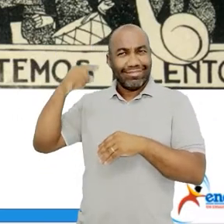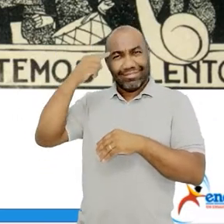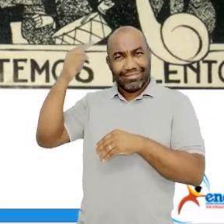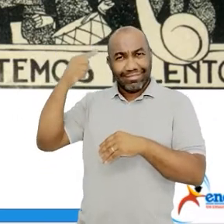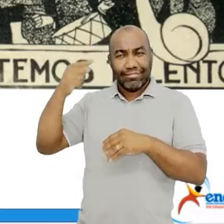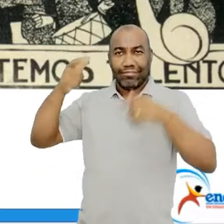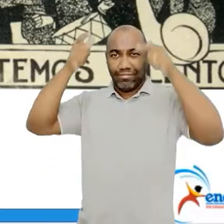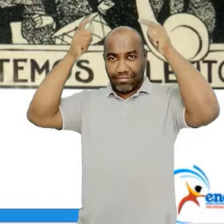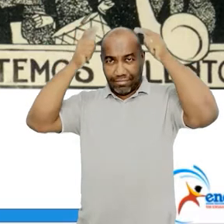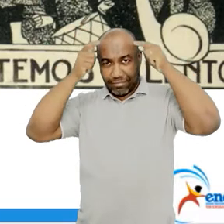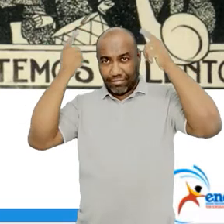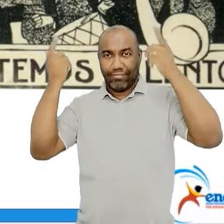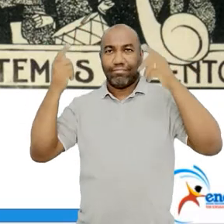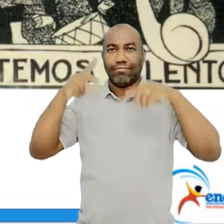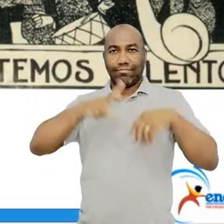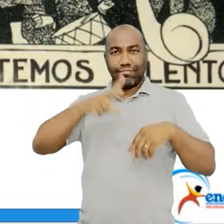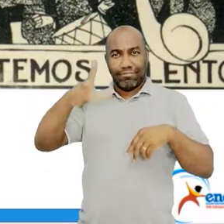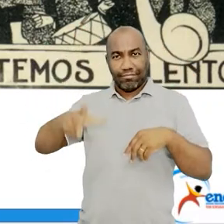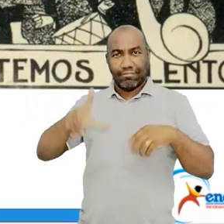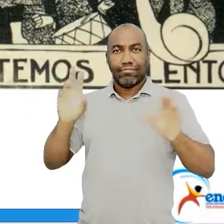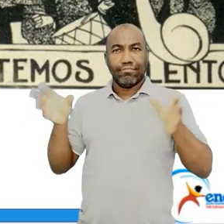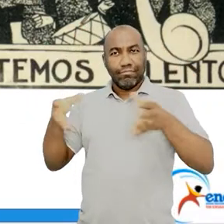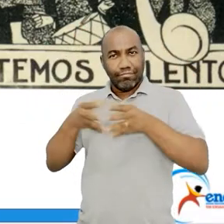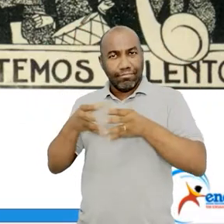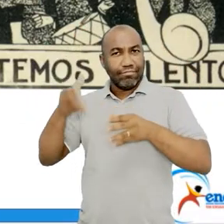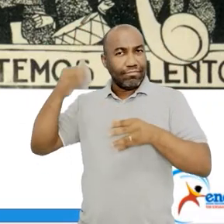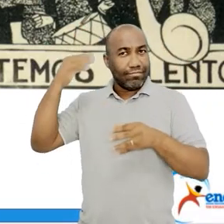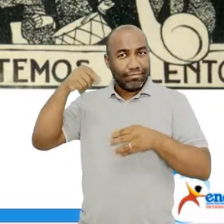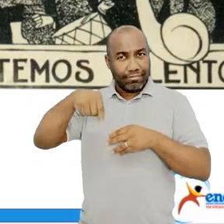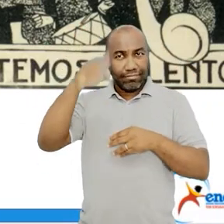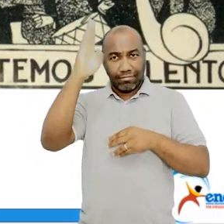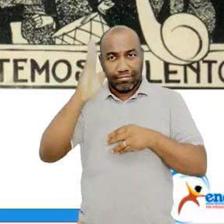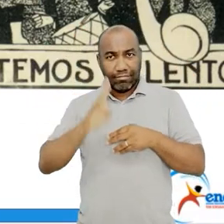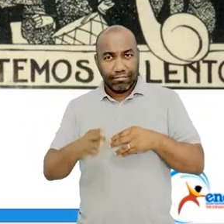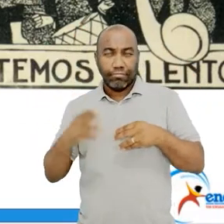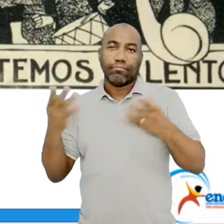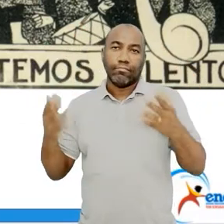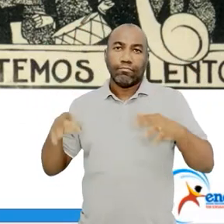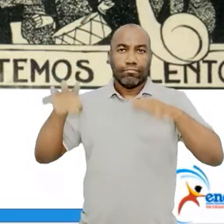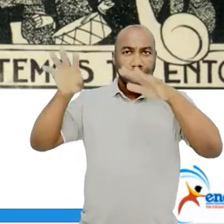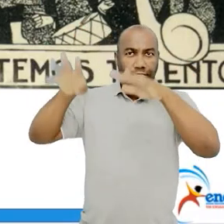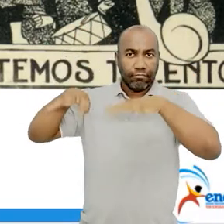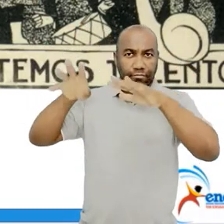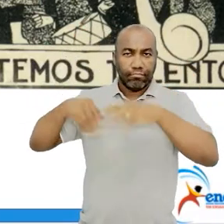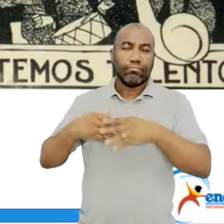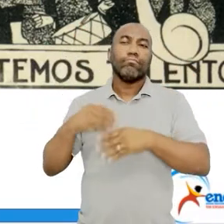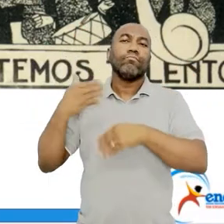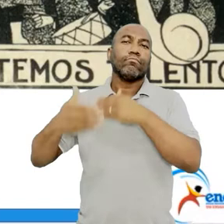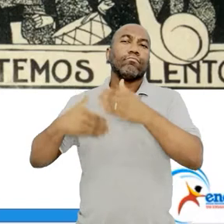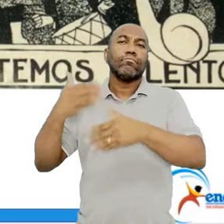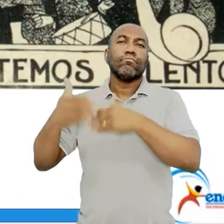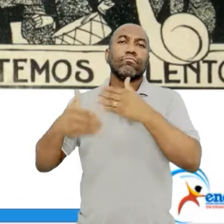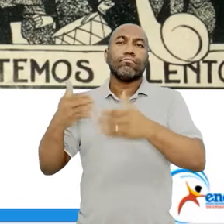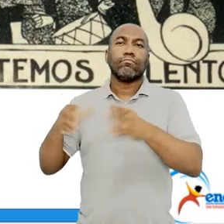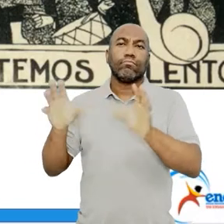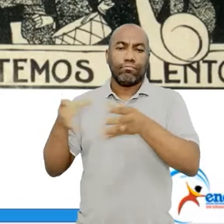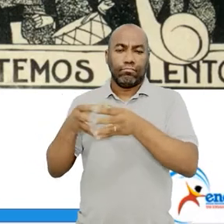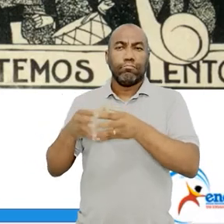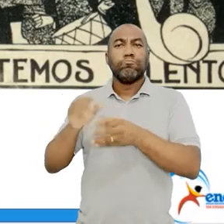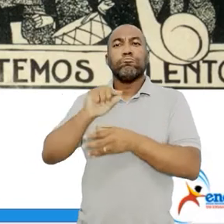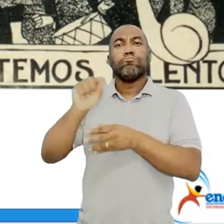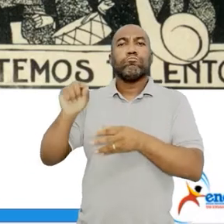família real para cá e ele fica bem forte no período do romantismo. Apesar dessa galera agora da geração de 22